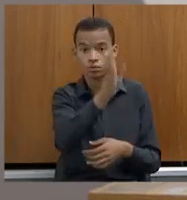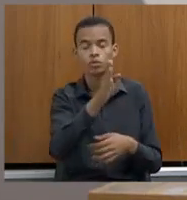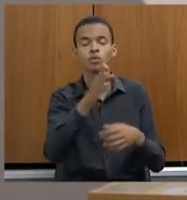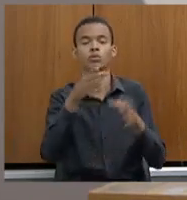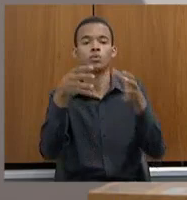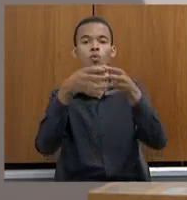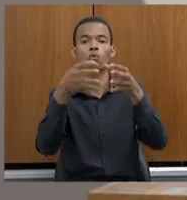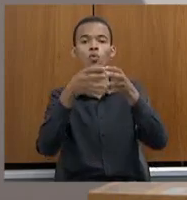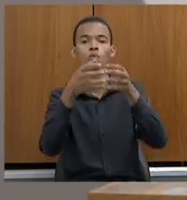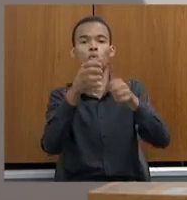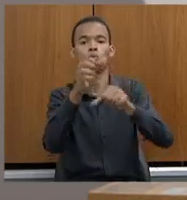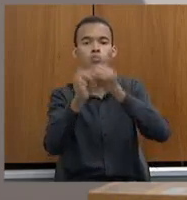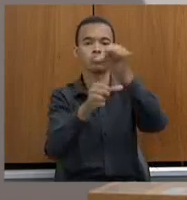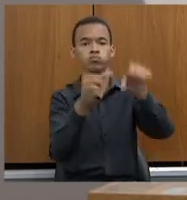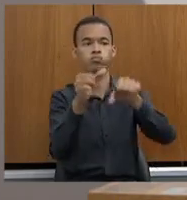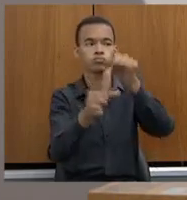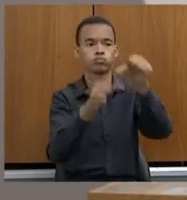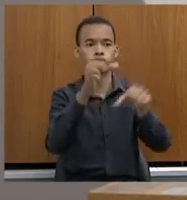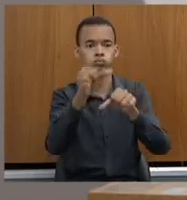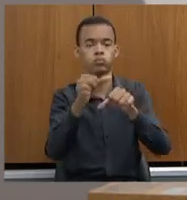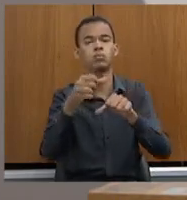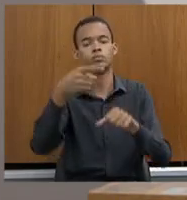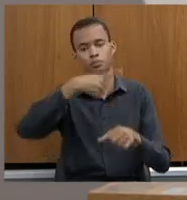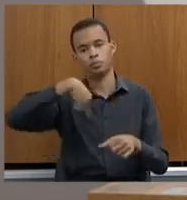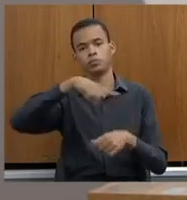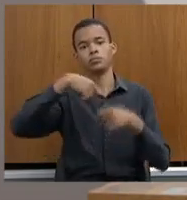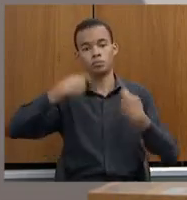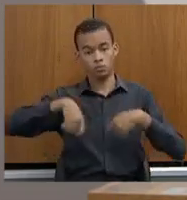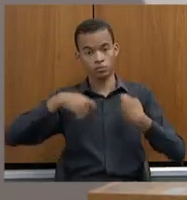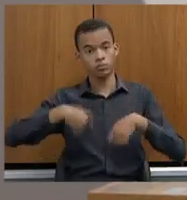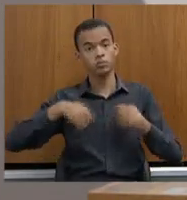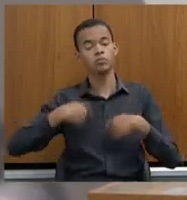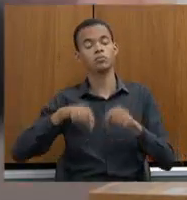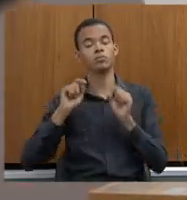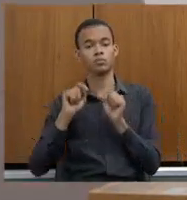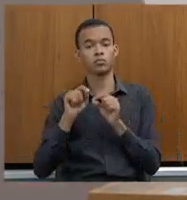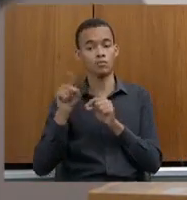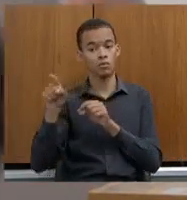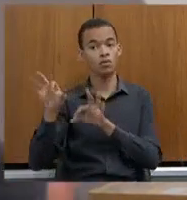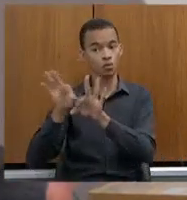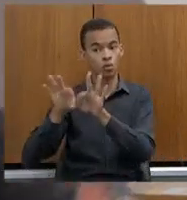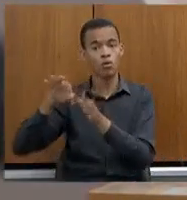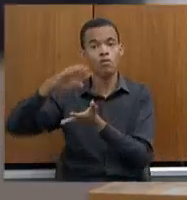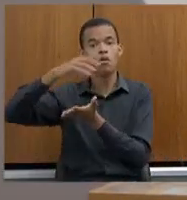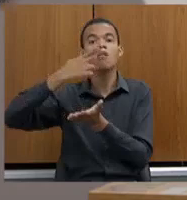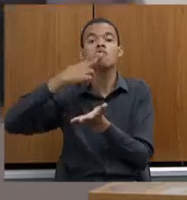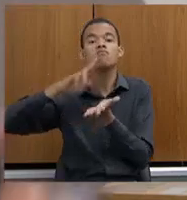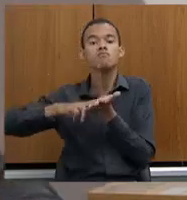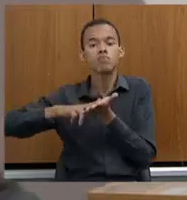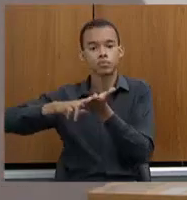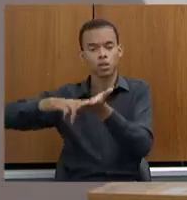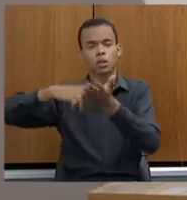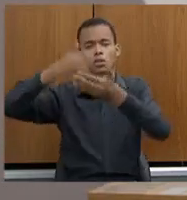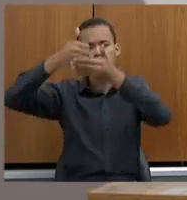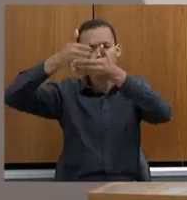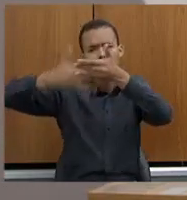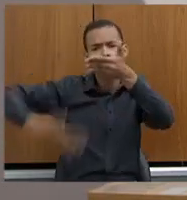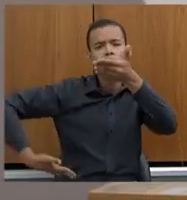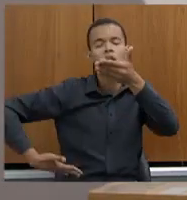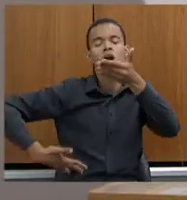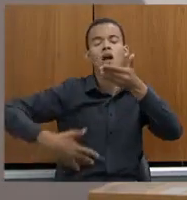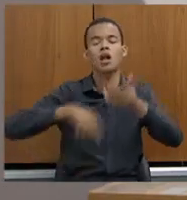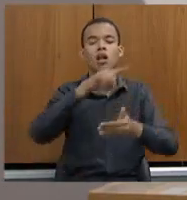de transição. Nós, deputados Sargento Rodrigues, nós temos que elaborar uma carta, sim, imensa para essa equipe de